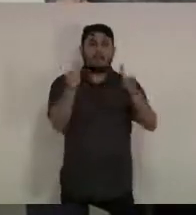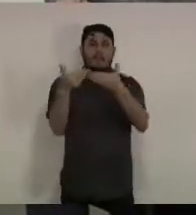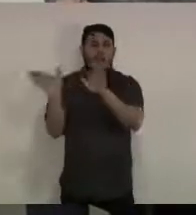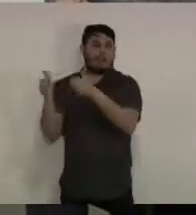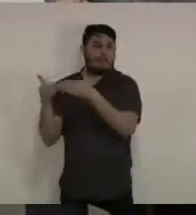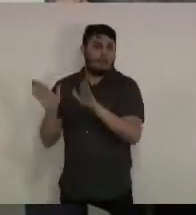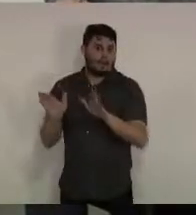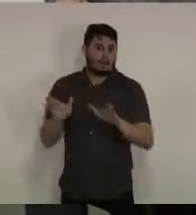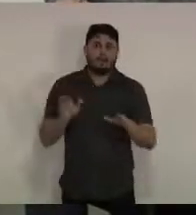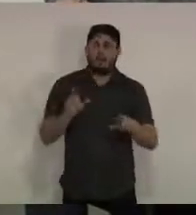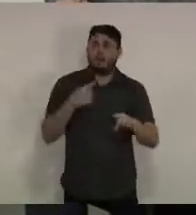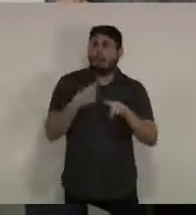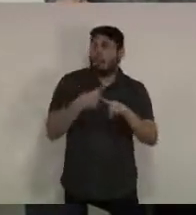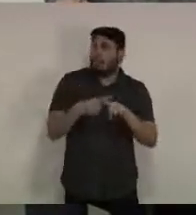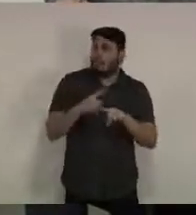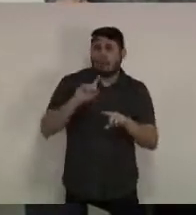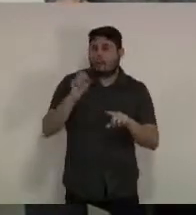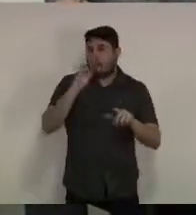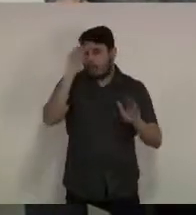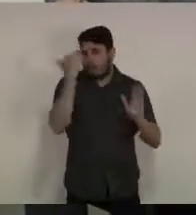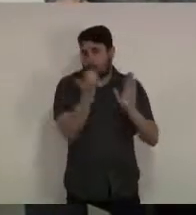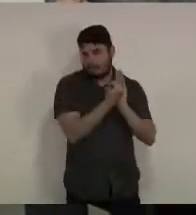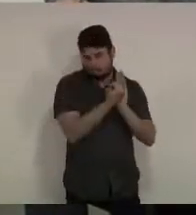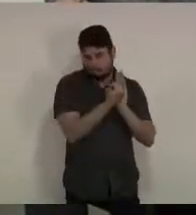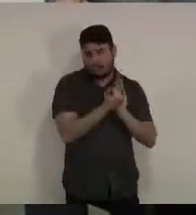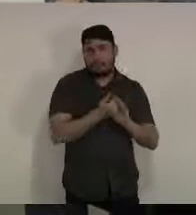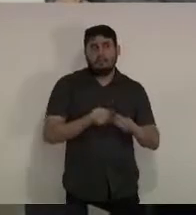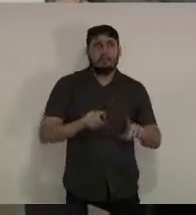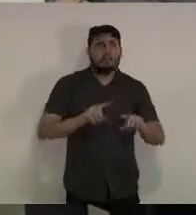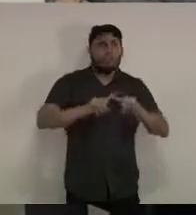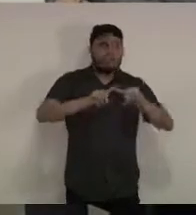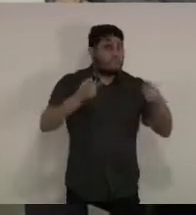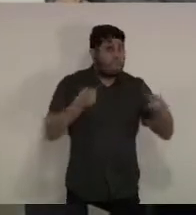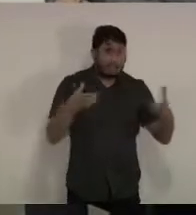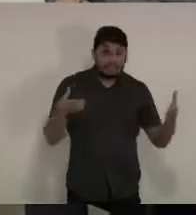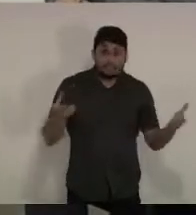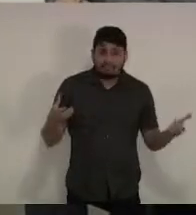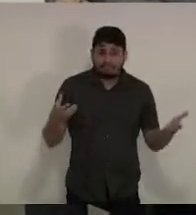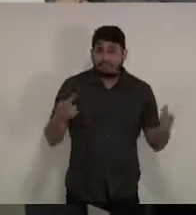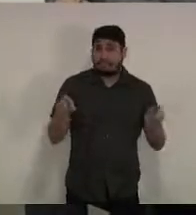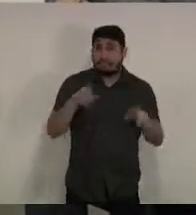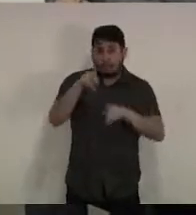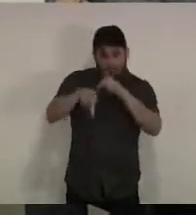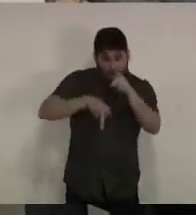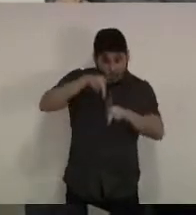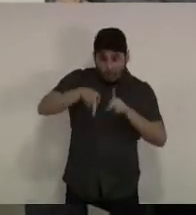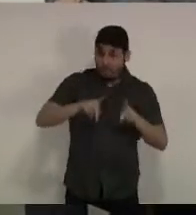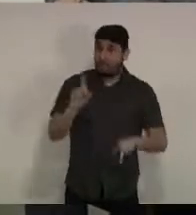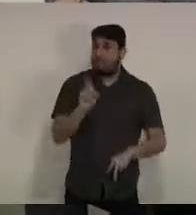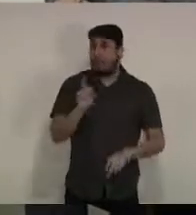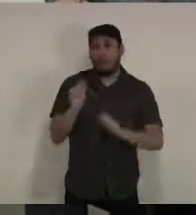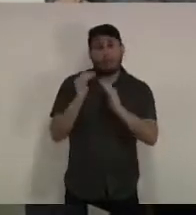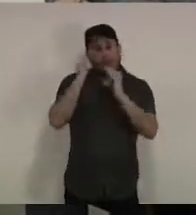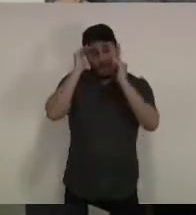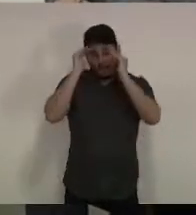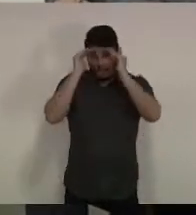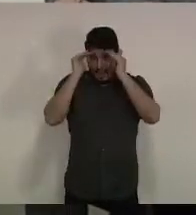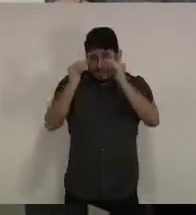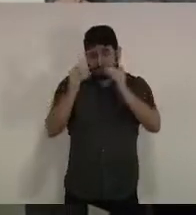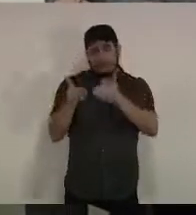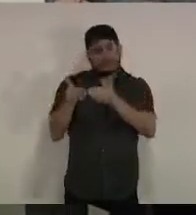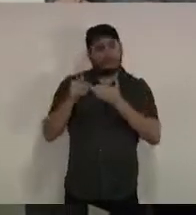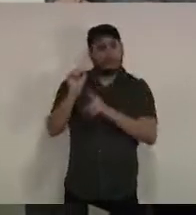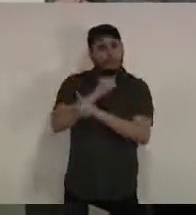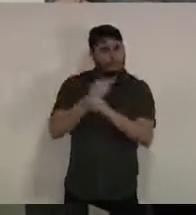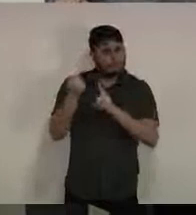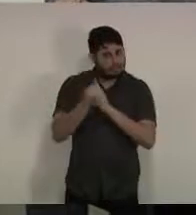não consegue dar conta de uma demanda tão grande e ainda grande parte da população não está respeitando o isolamento social não está na hora